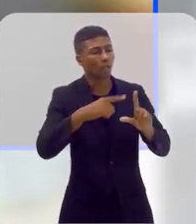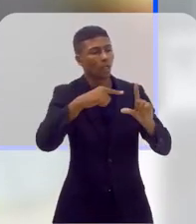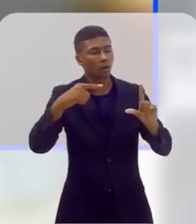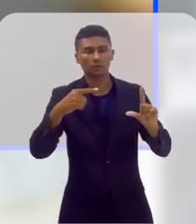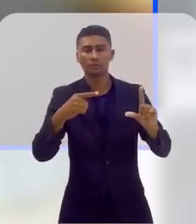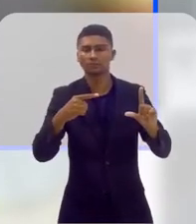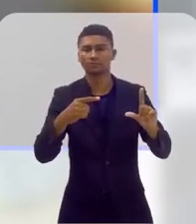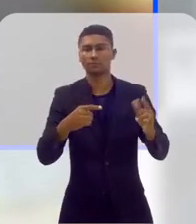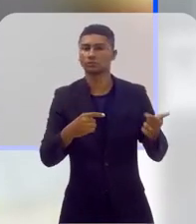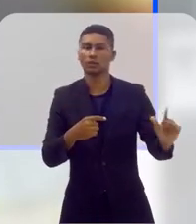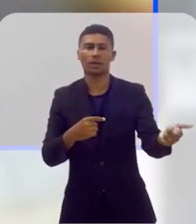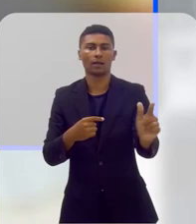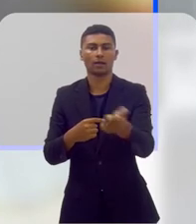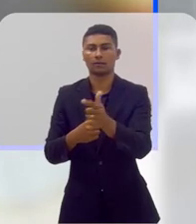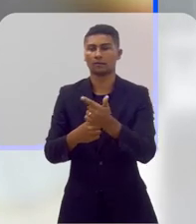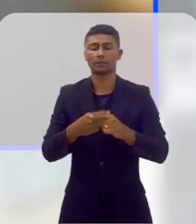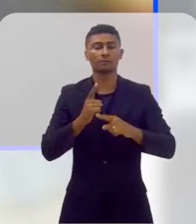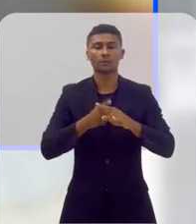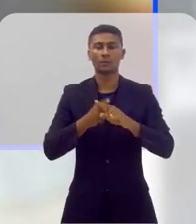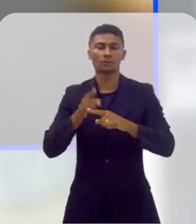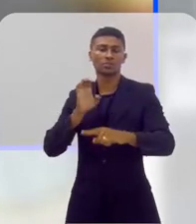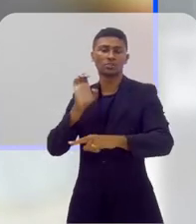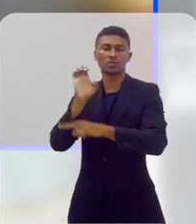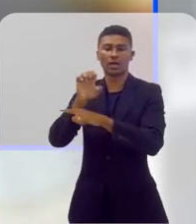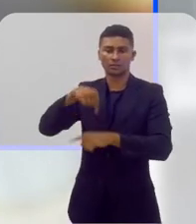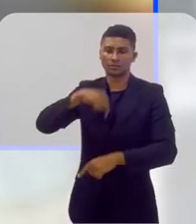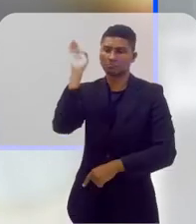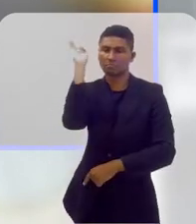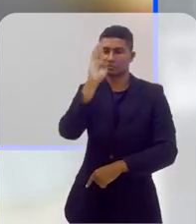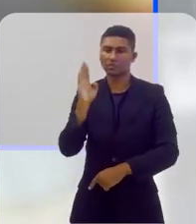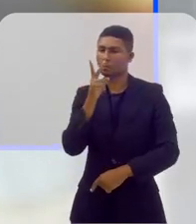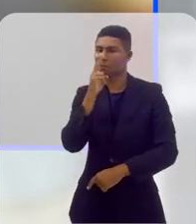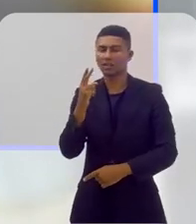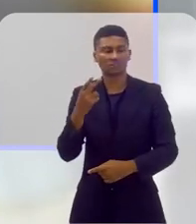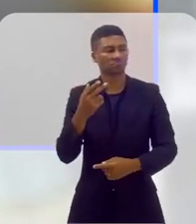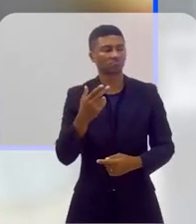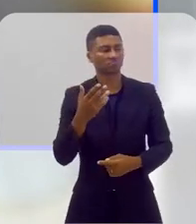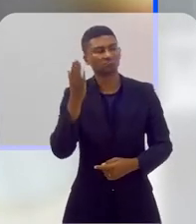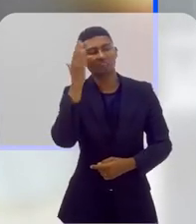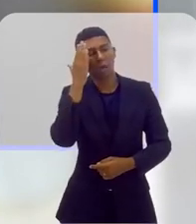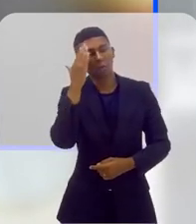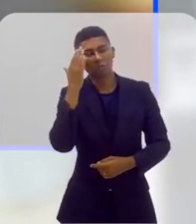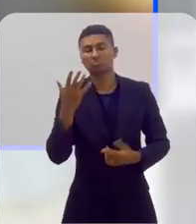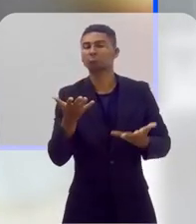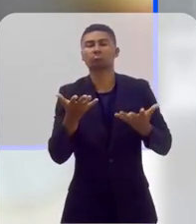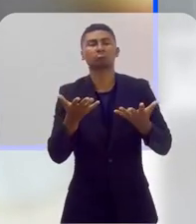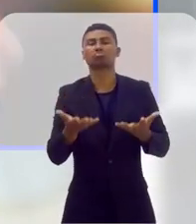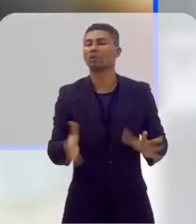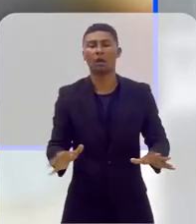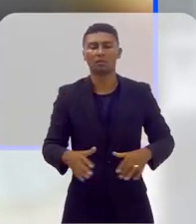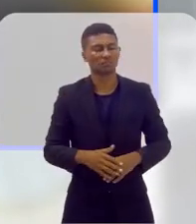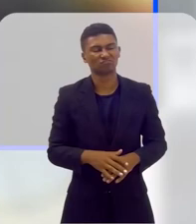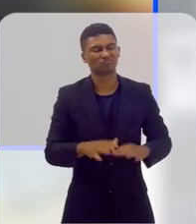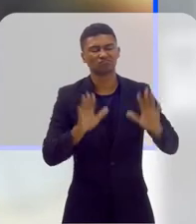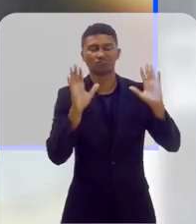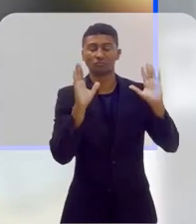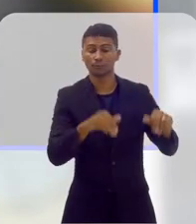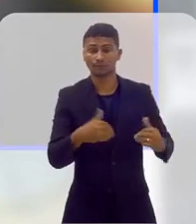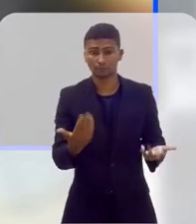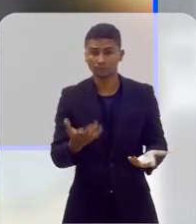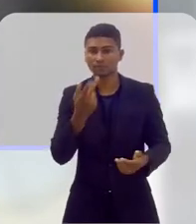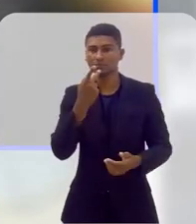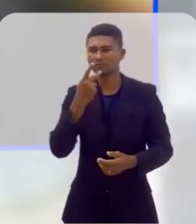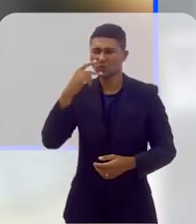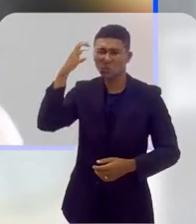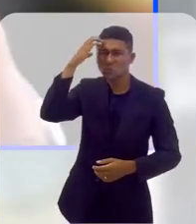temos. Por que não temos? Porque o Estado brasileiro não quer saber. A questão é essa. Ele não quer saber. E eu não estou colocando culpa em